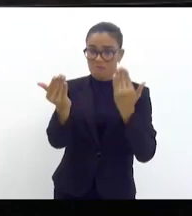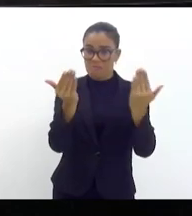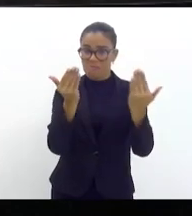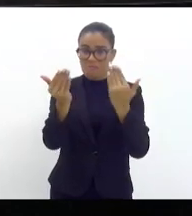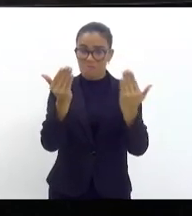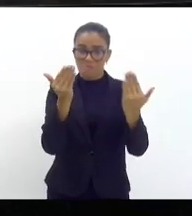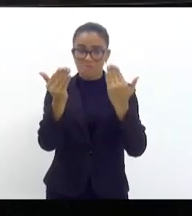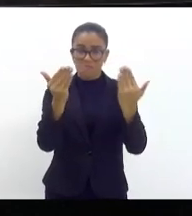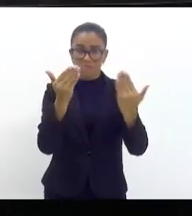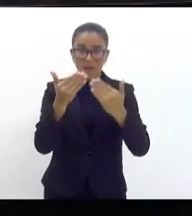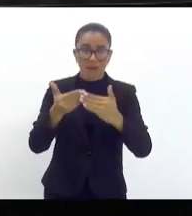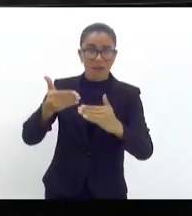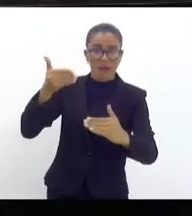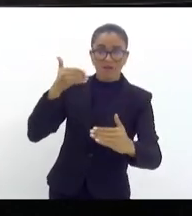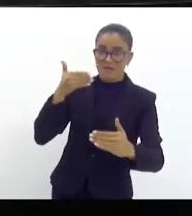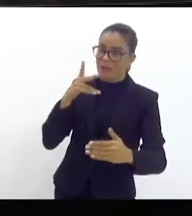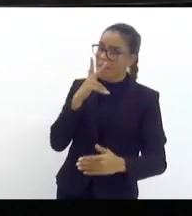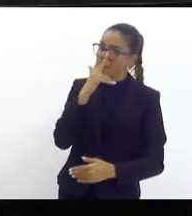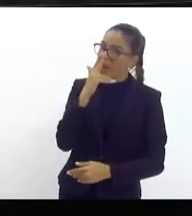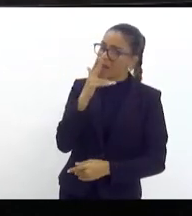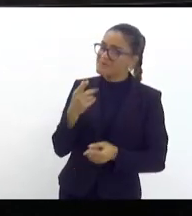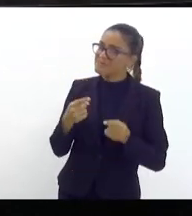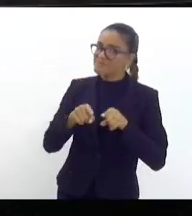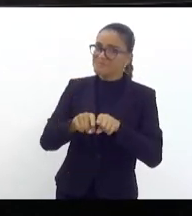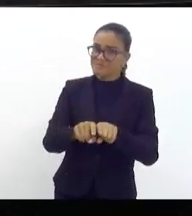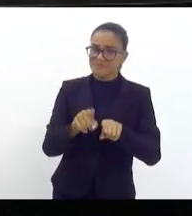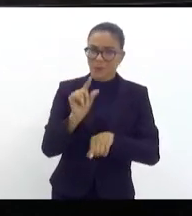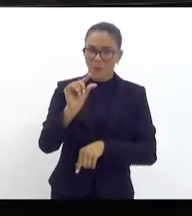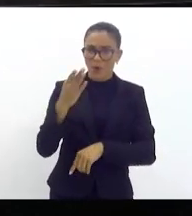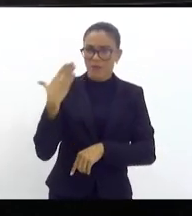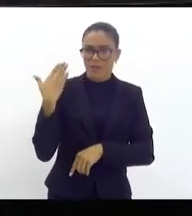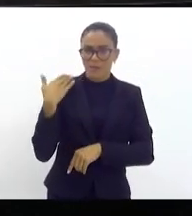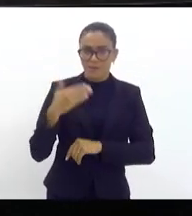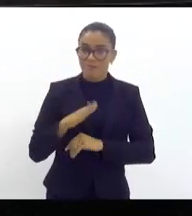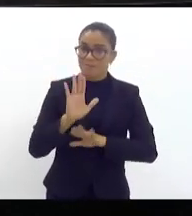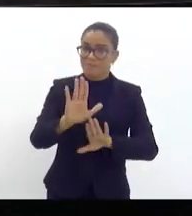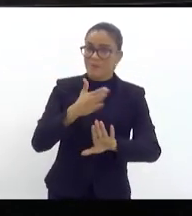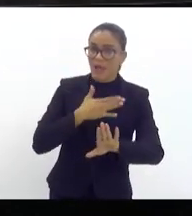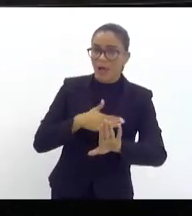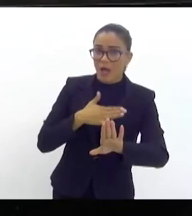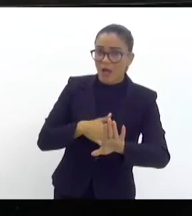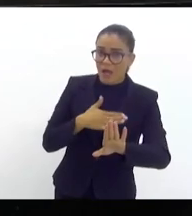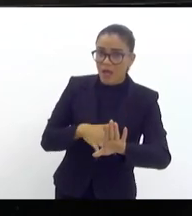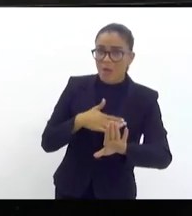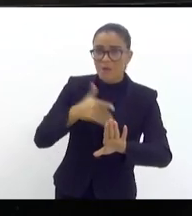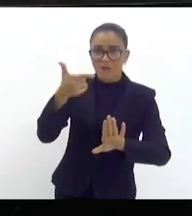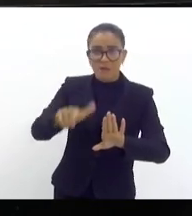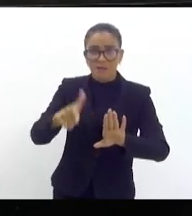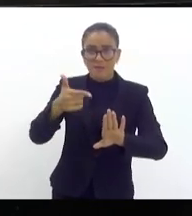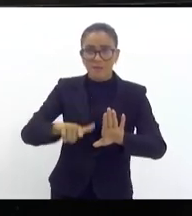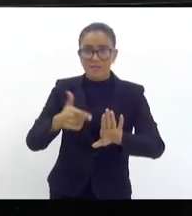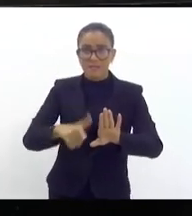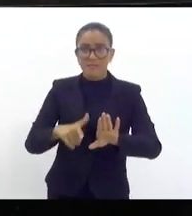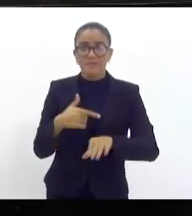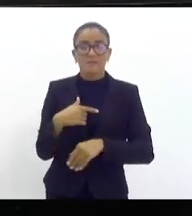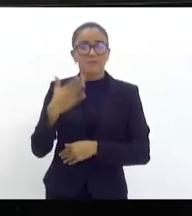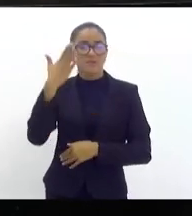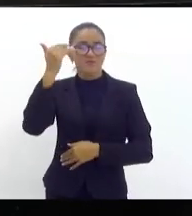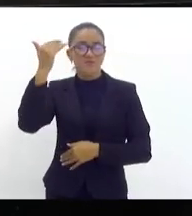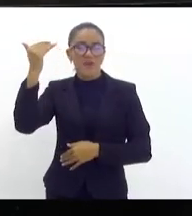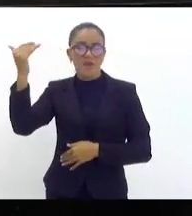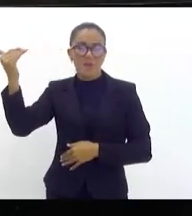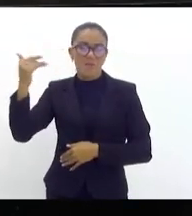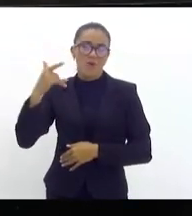aconteceu é mera coincidência, que a gente viveu isso ainda há pouco. Mas calma, calma que tem mais. Os famosos